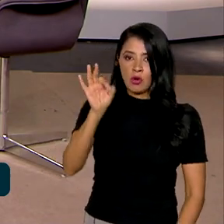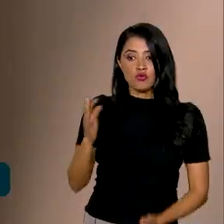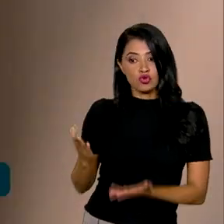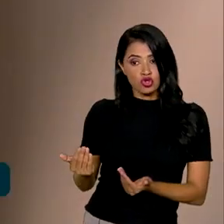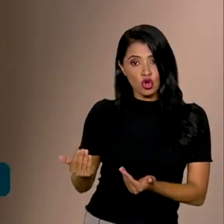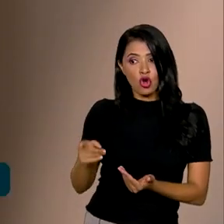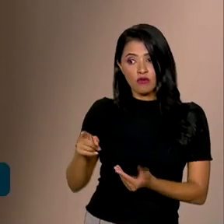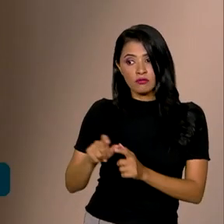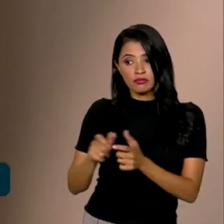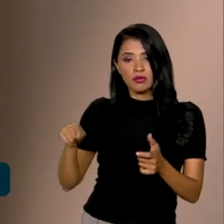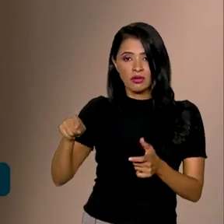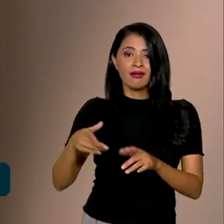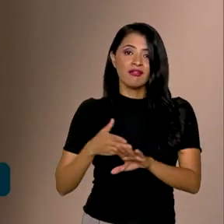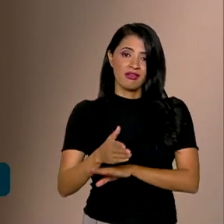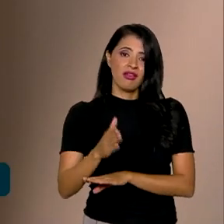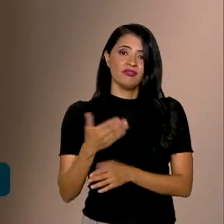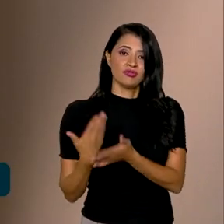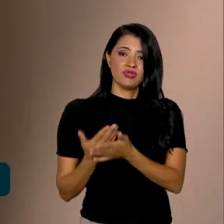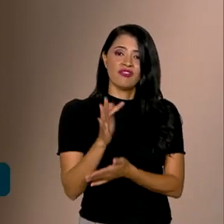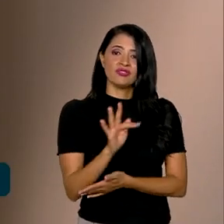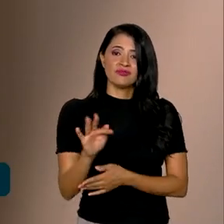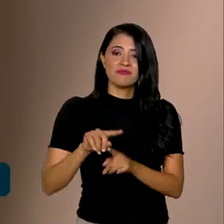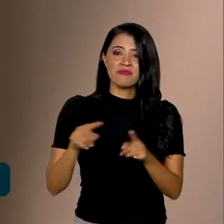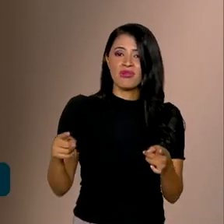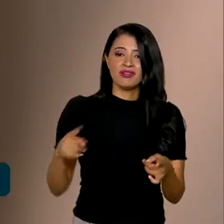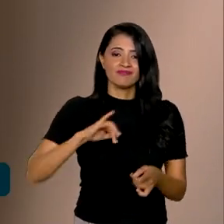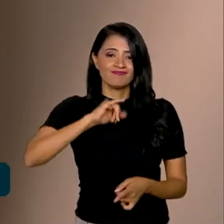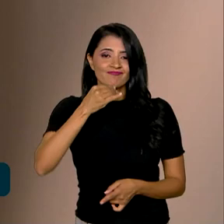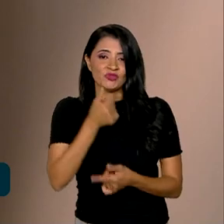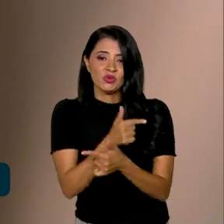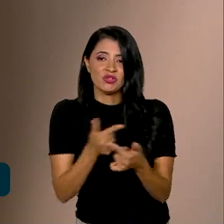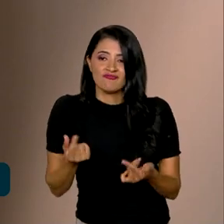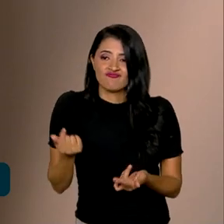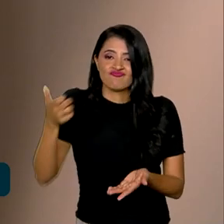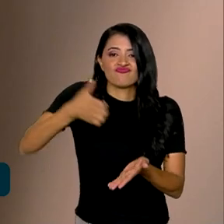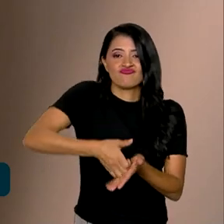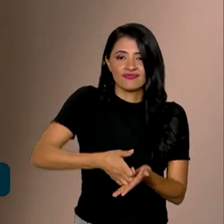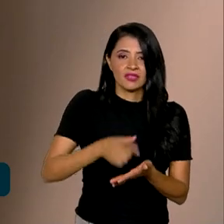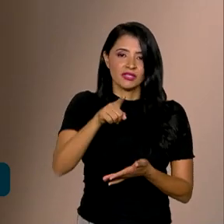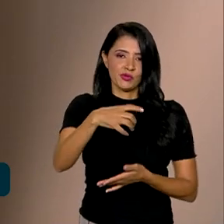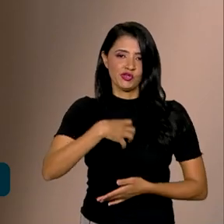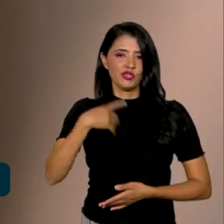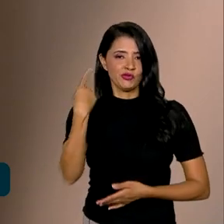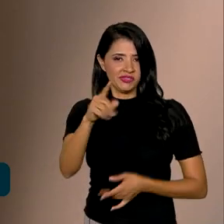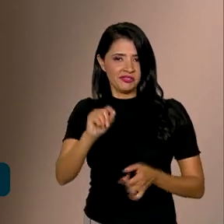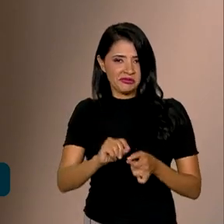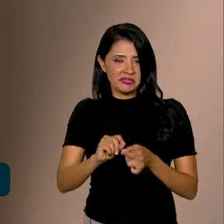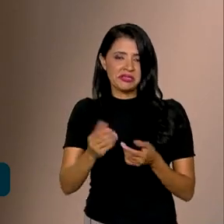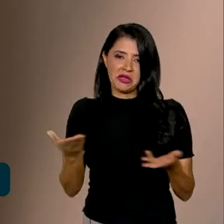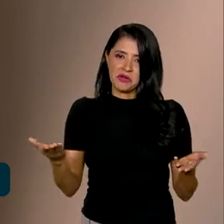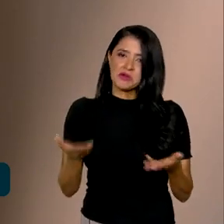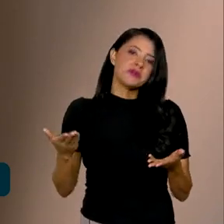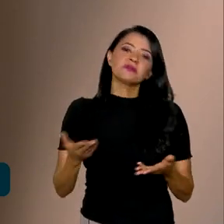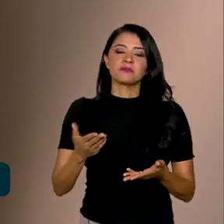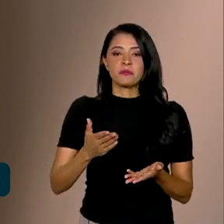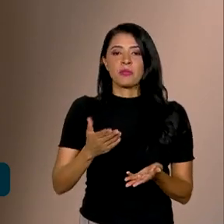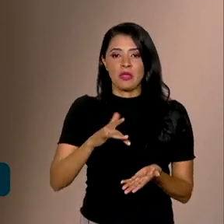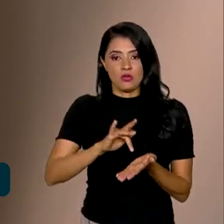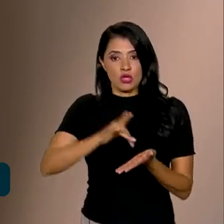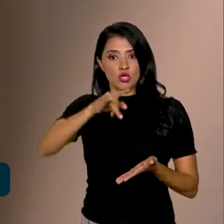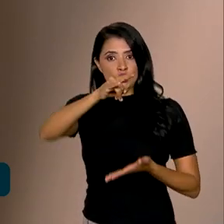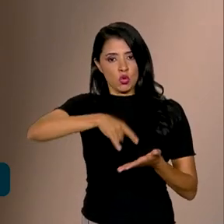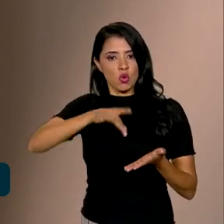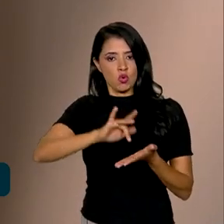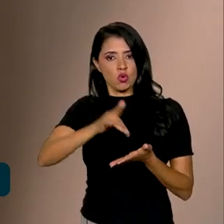jovens querem cursar a faculdade, mas que não têm essa oportunidade. Então, é uma forma de você fazer isso. O Tesouro, ele